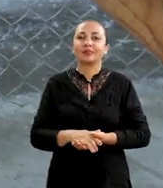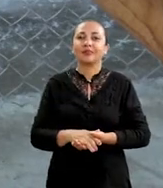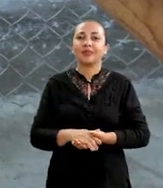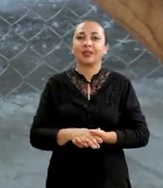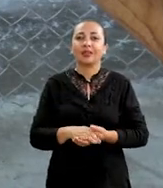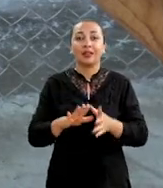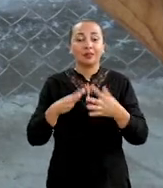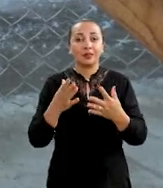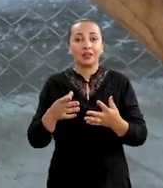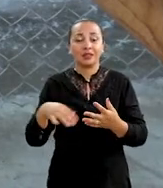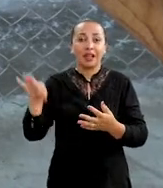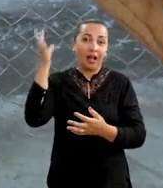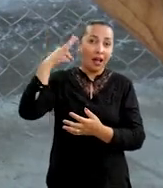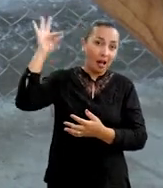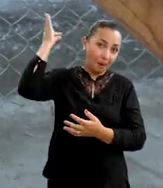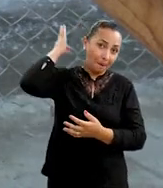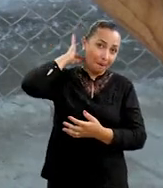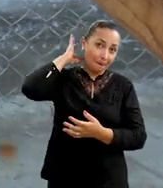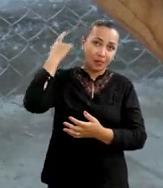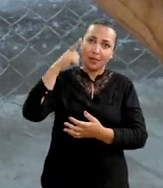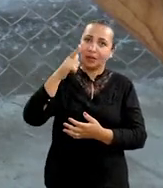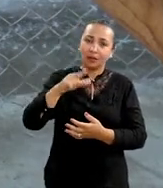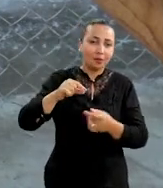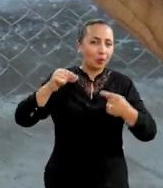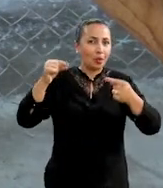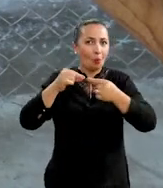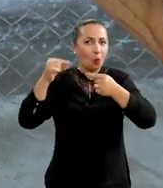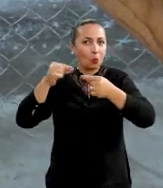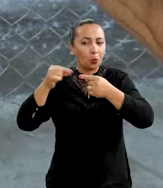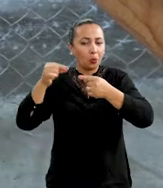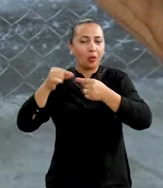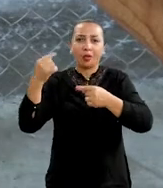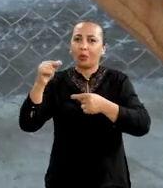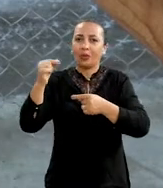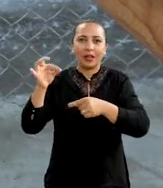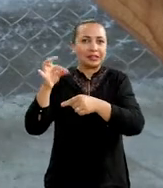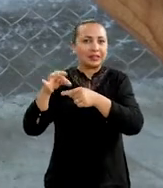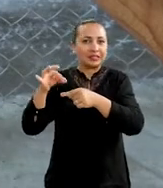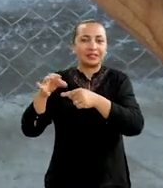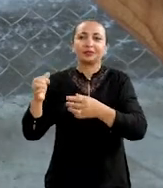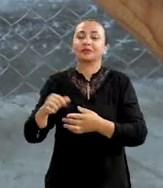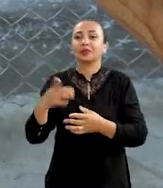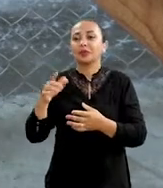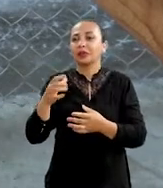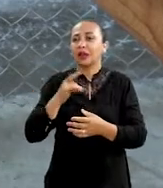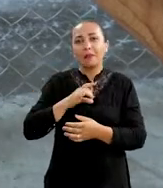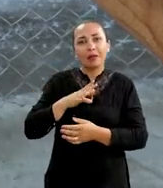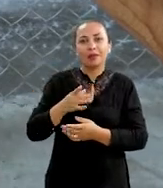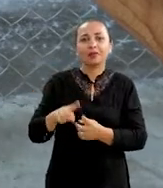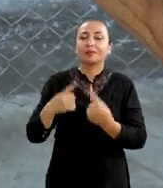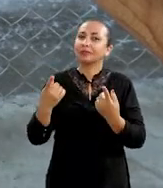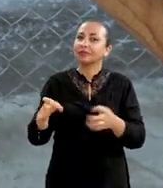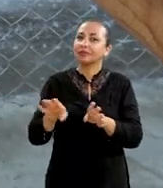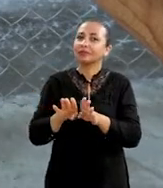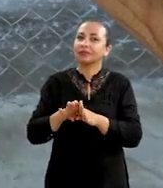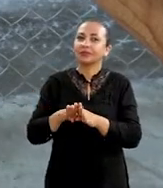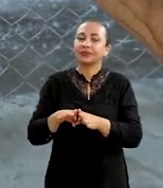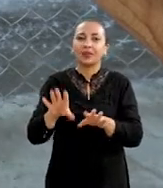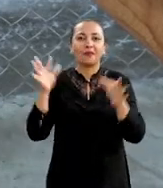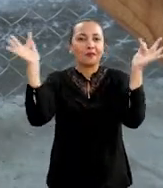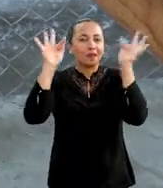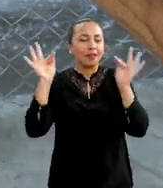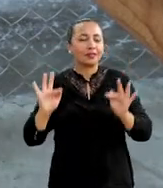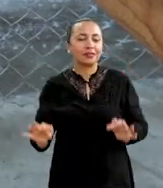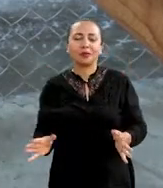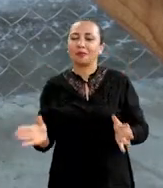assim, por serem abelhas nativas, abelhas sem ferrão, então já não tem tanto receio, mas